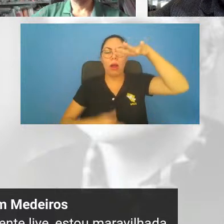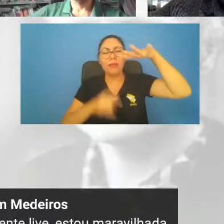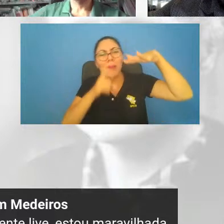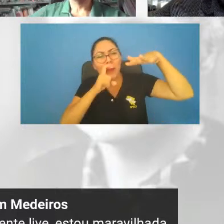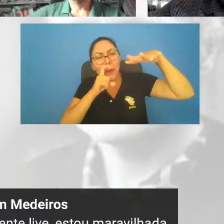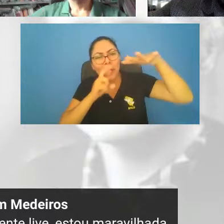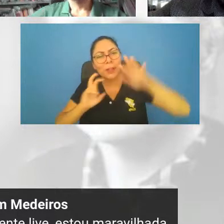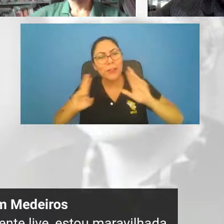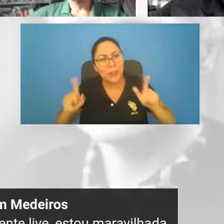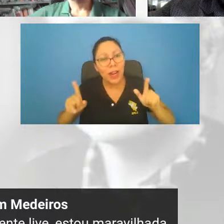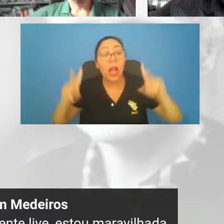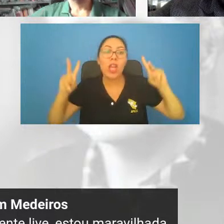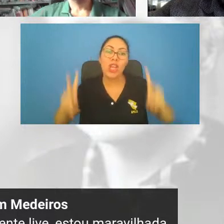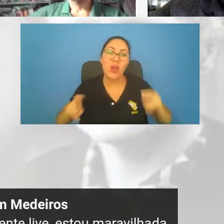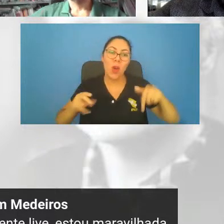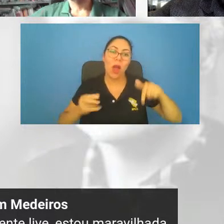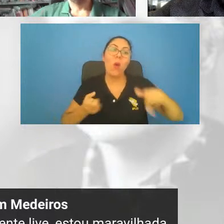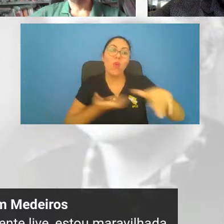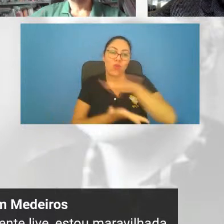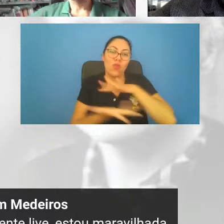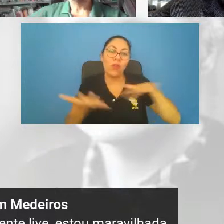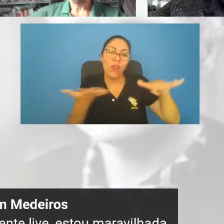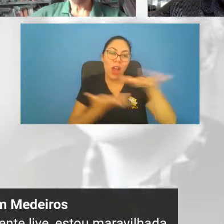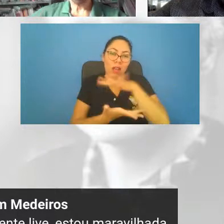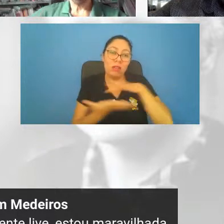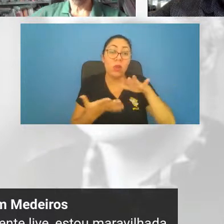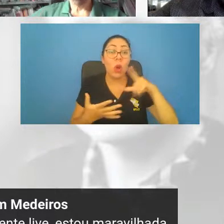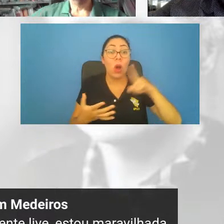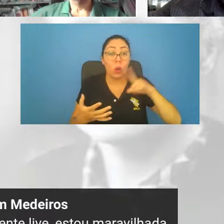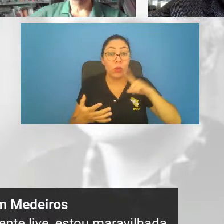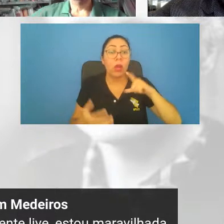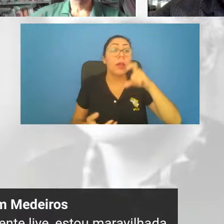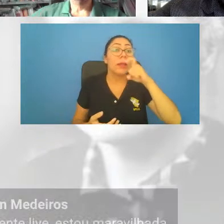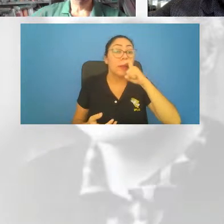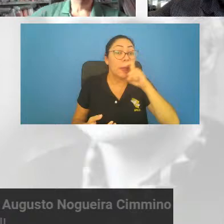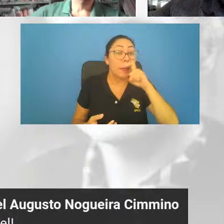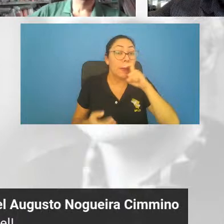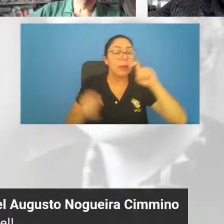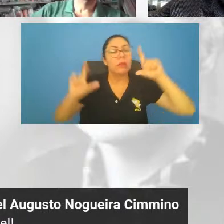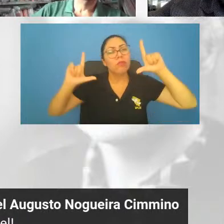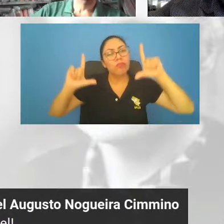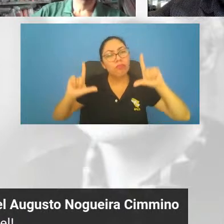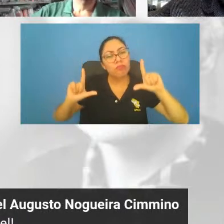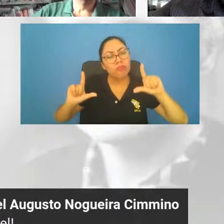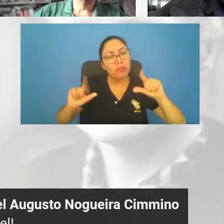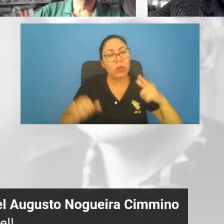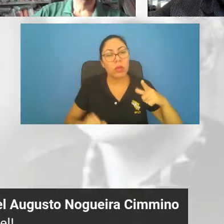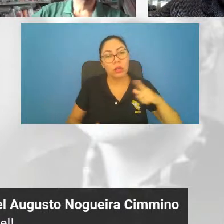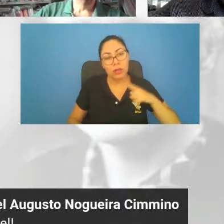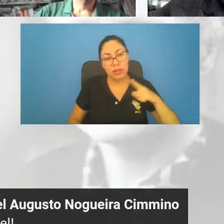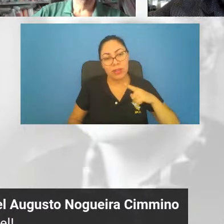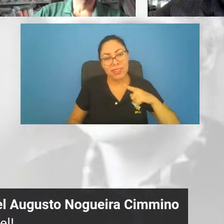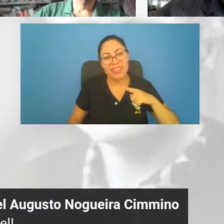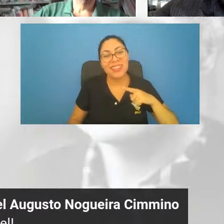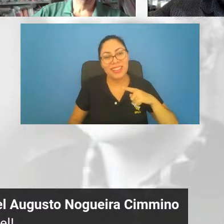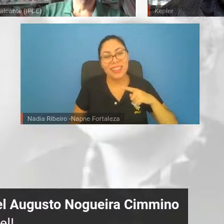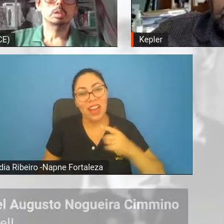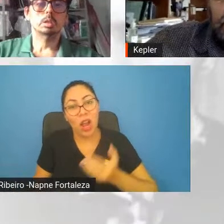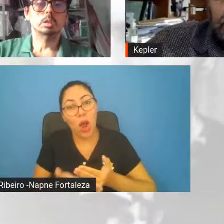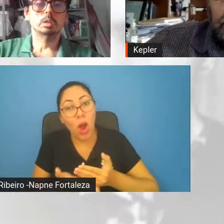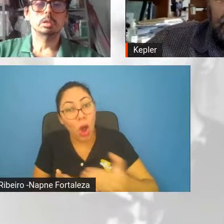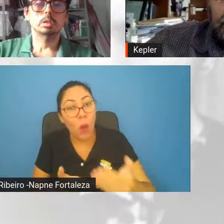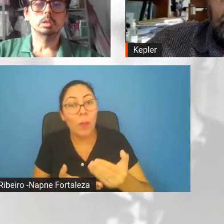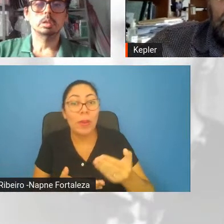com o universo. Então, universo está esfriando. Lá no início do universo, como o Kepler e a Bia falaram, só se forma